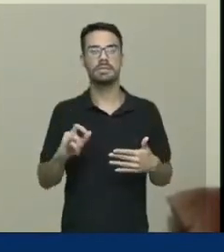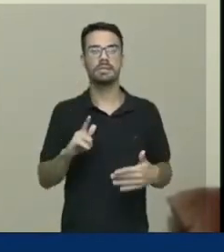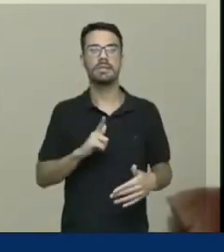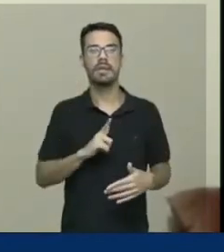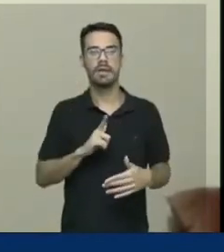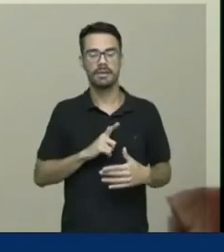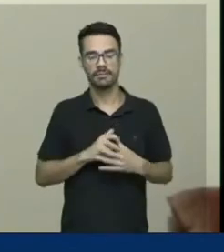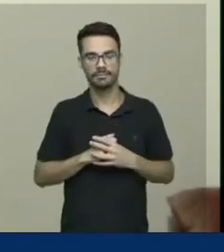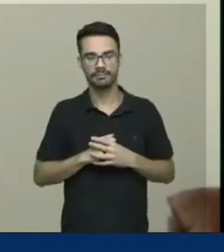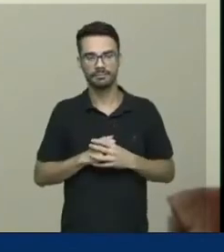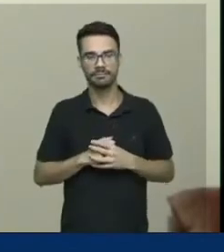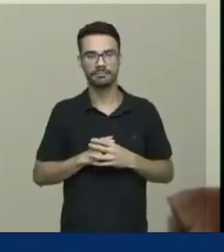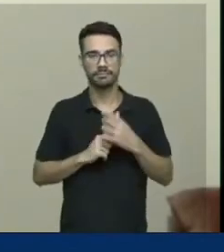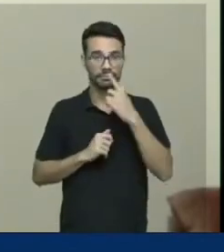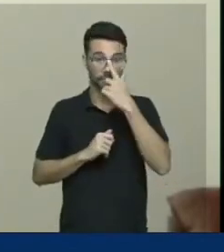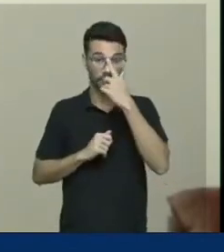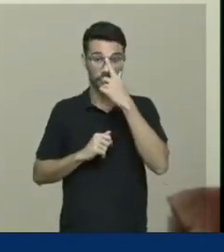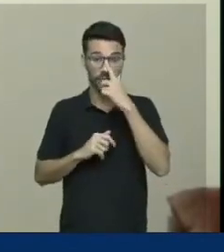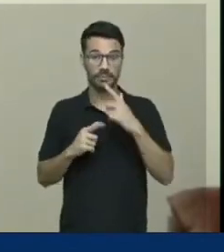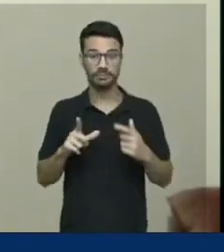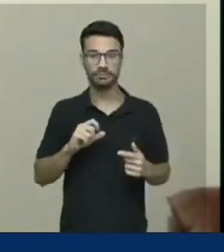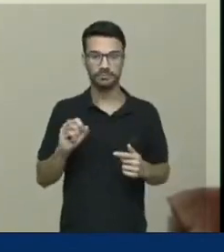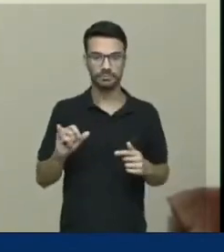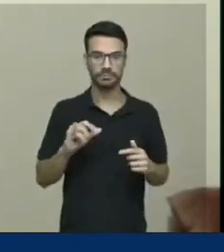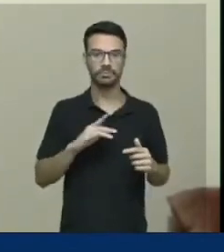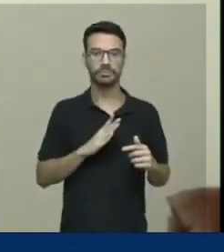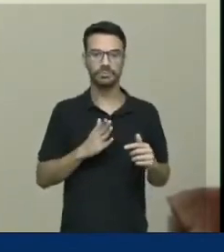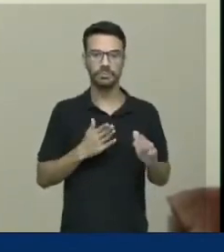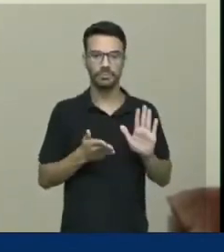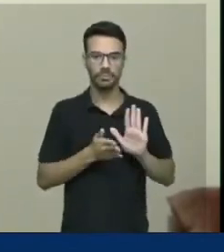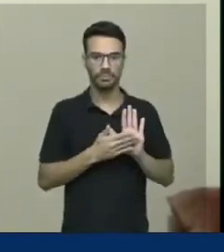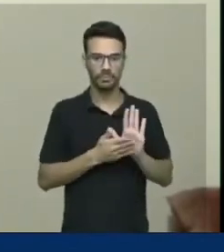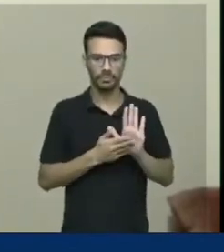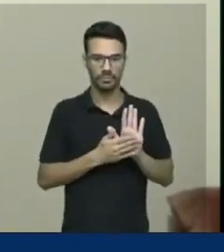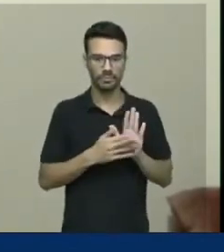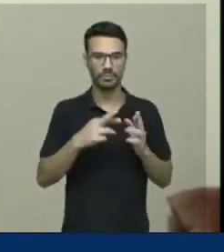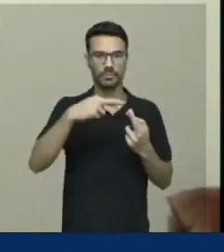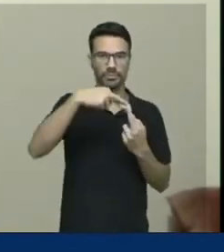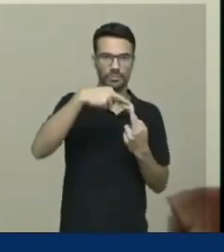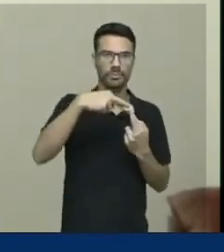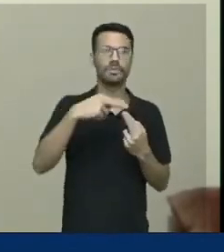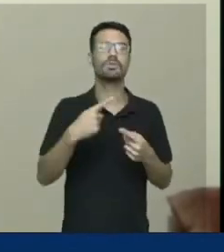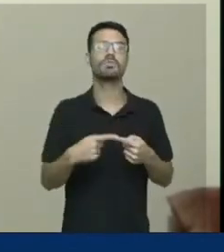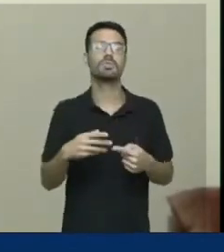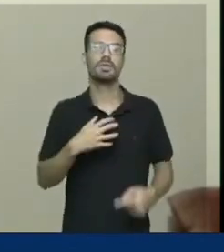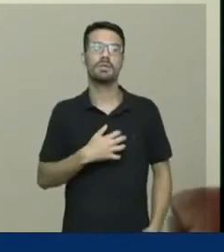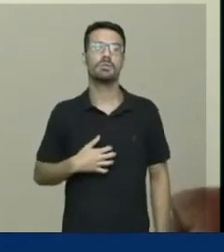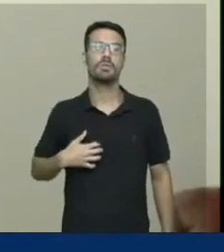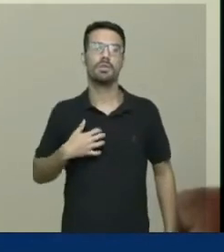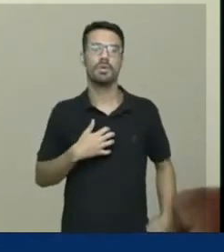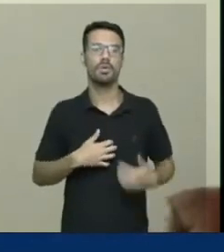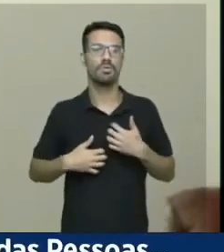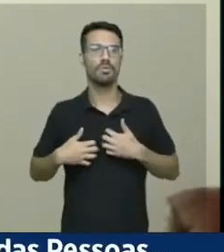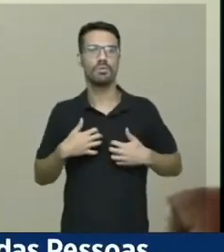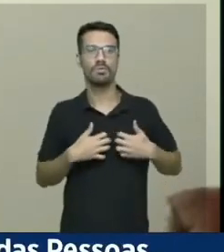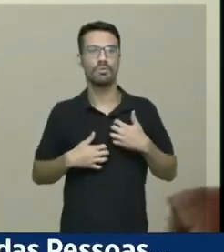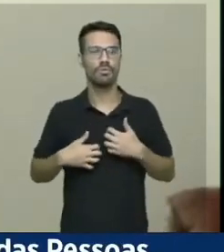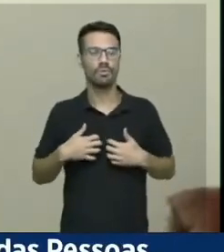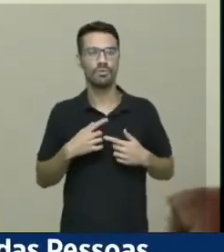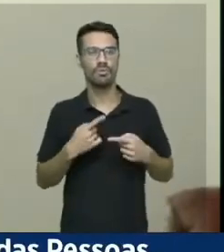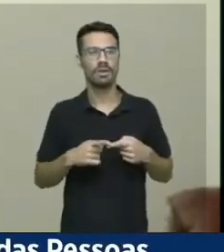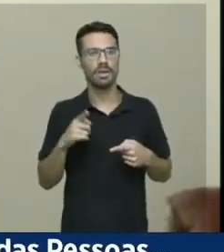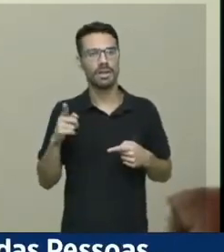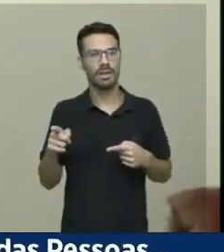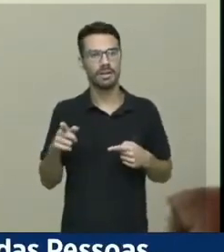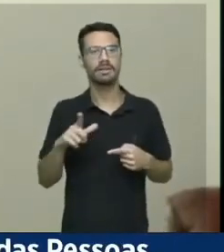proposta a supressão desse inciso, é porque incomodou. E se incomodou, é porque ele fez o